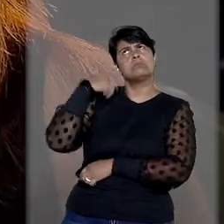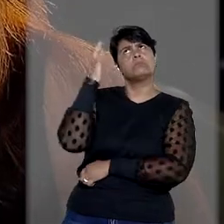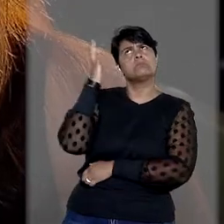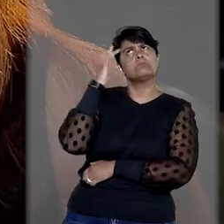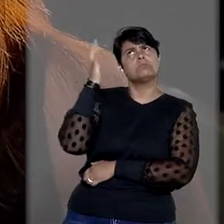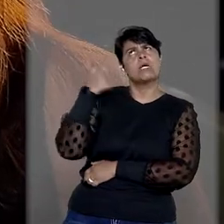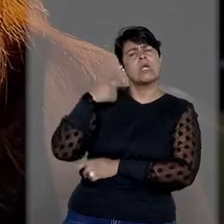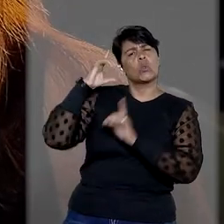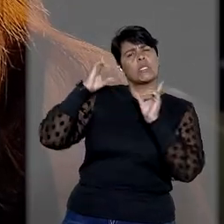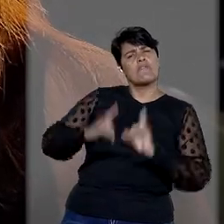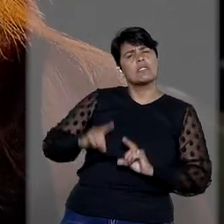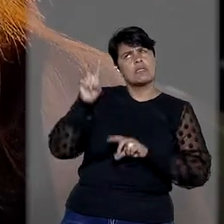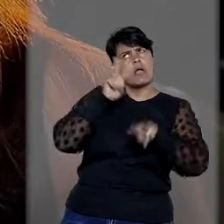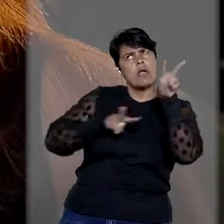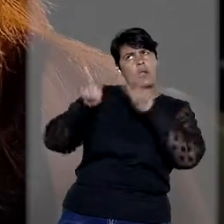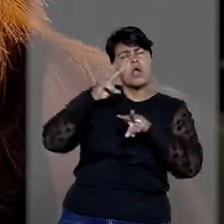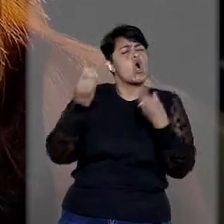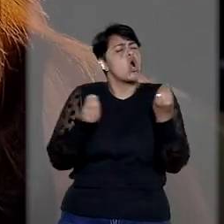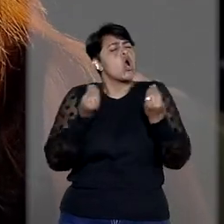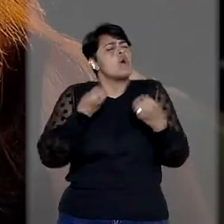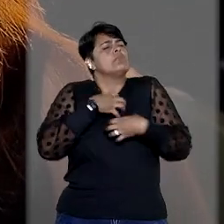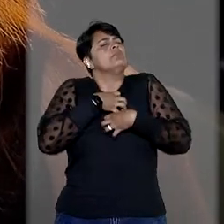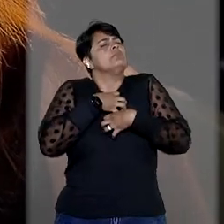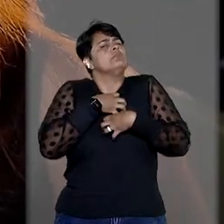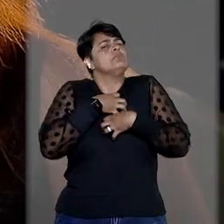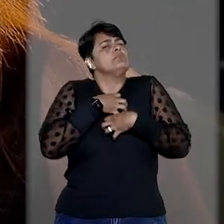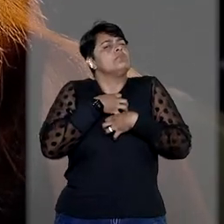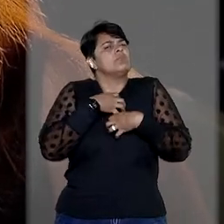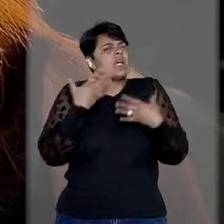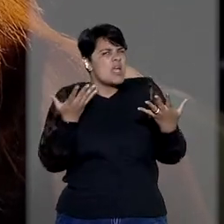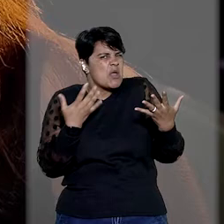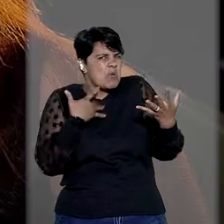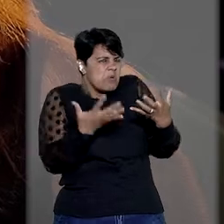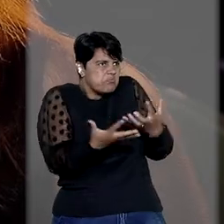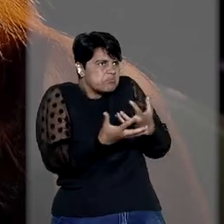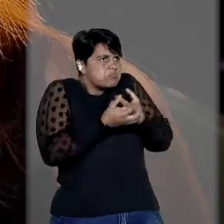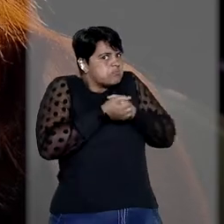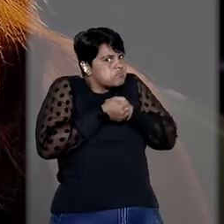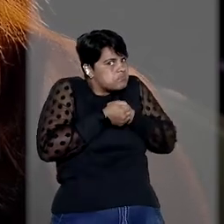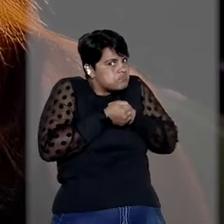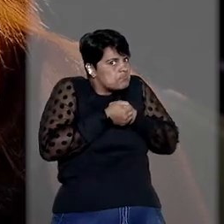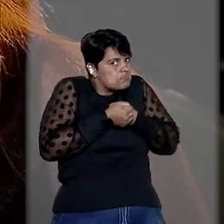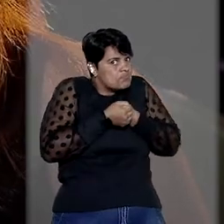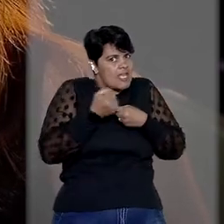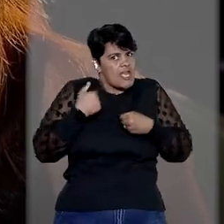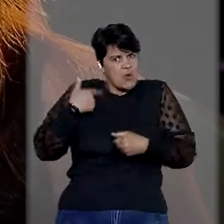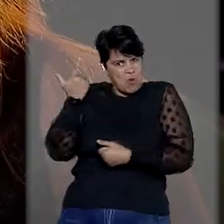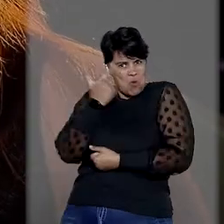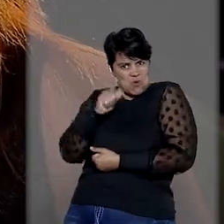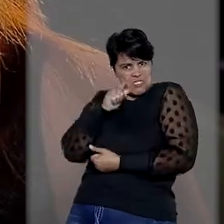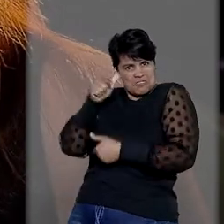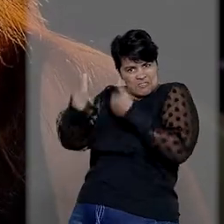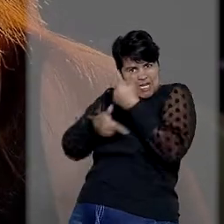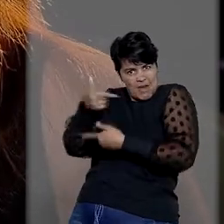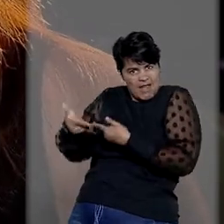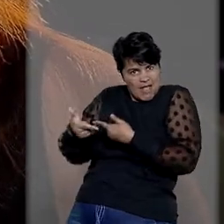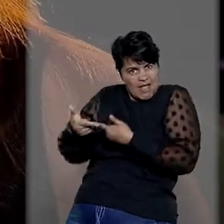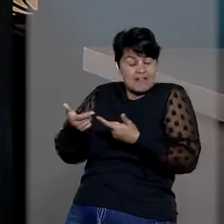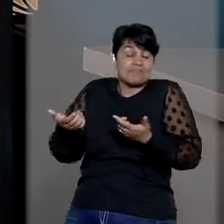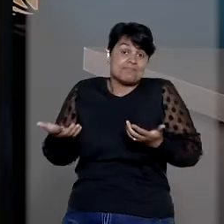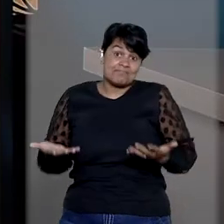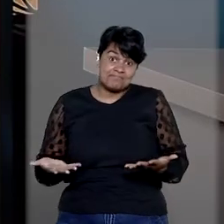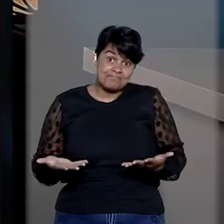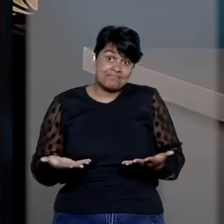nesse ambiente de trabalho, como eu me sentiria? Eu seria acolhido? Eu teria condições de trabalhar aqui?